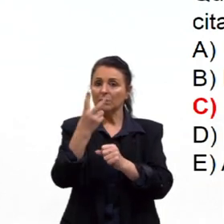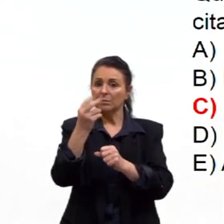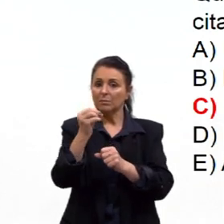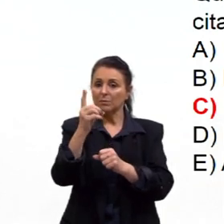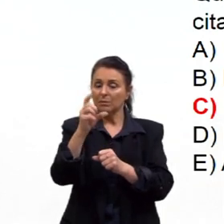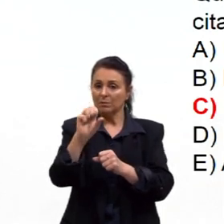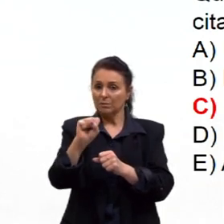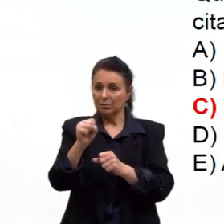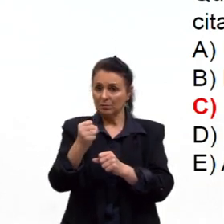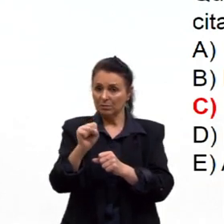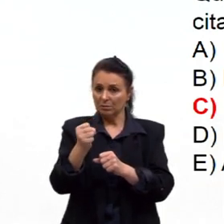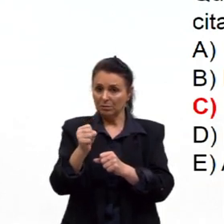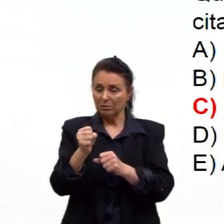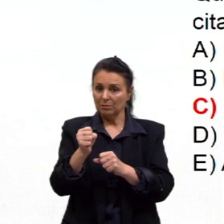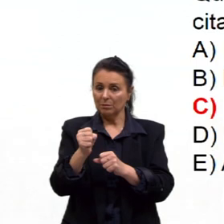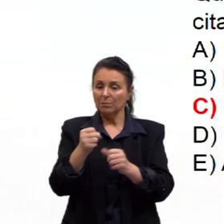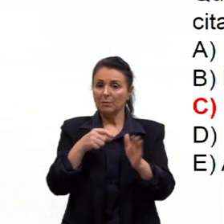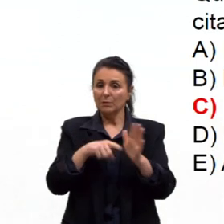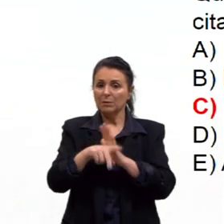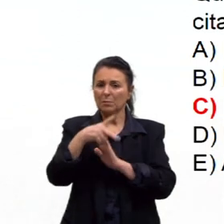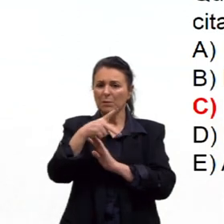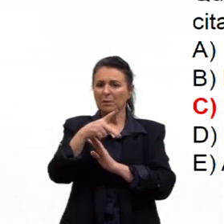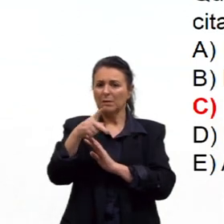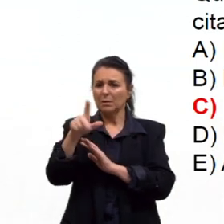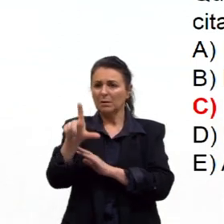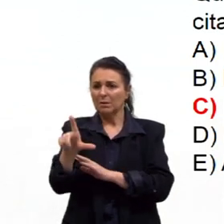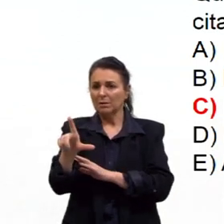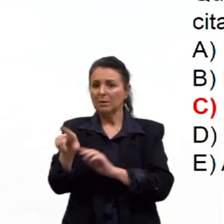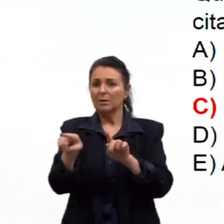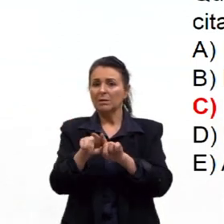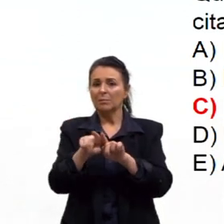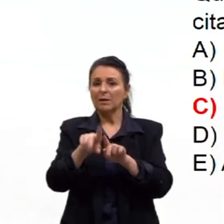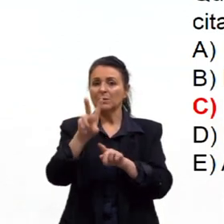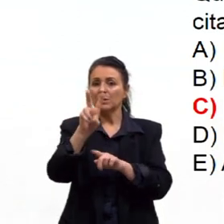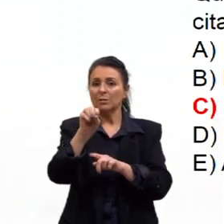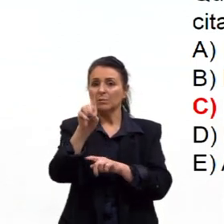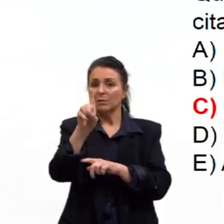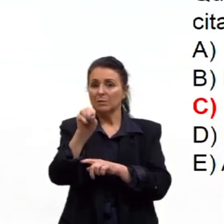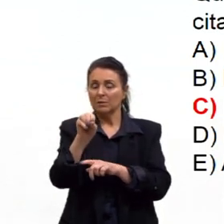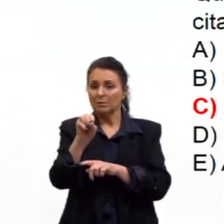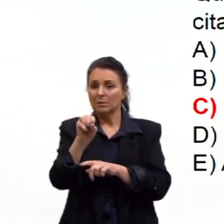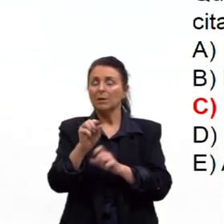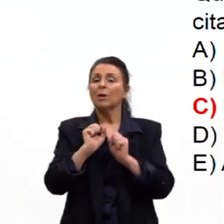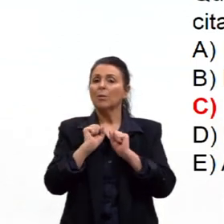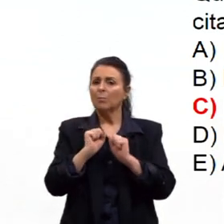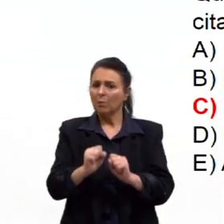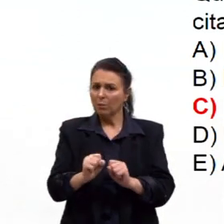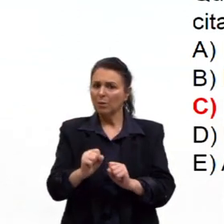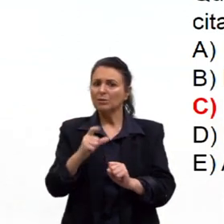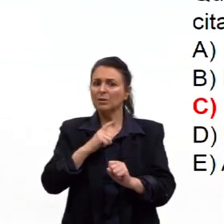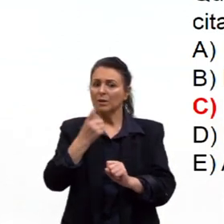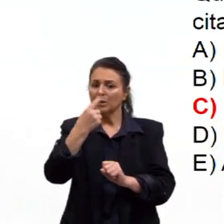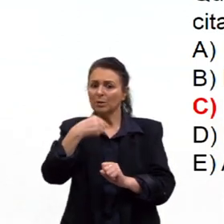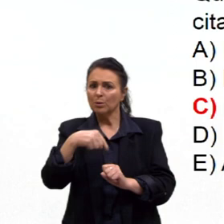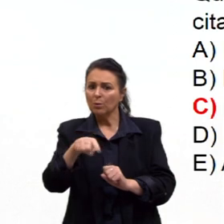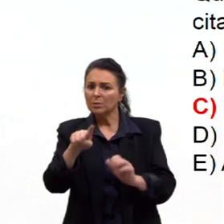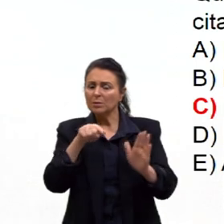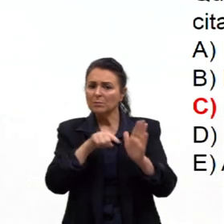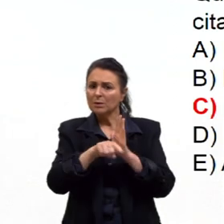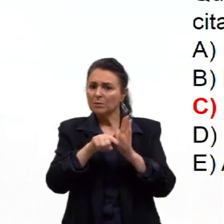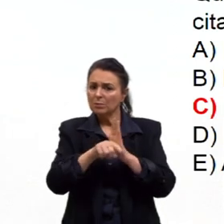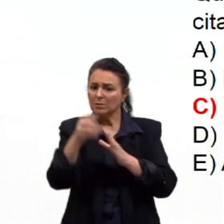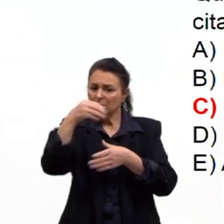no PPL, uma questão do PPL, e também no Enem de 2010. Claro, pode estar embutido em outras questões.